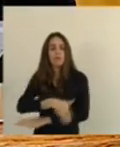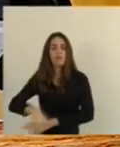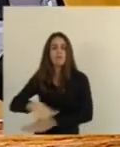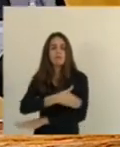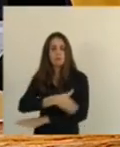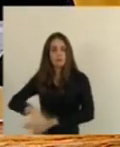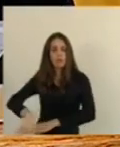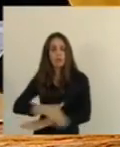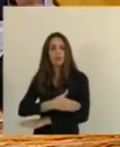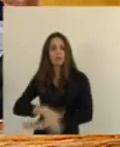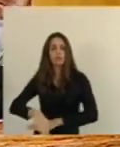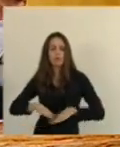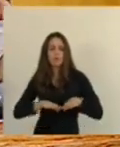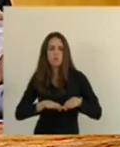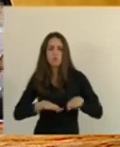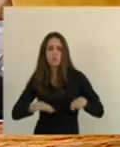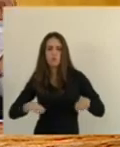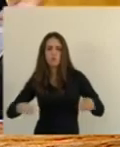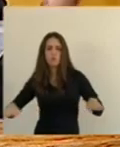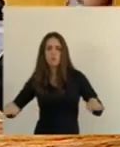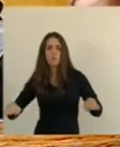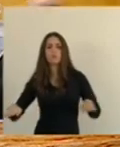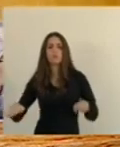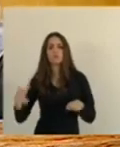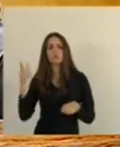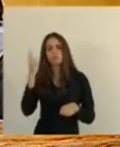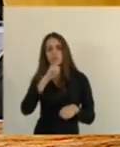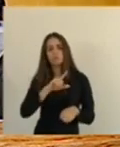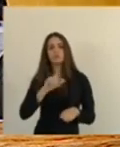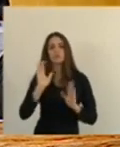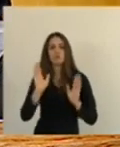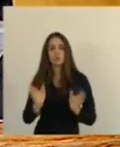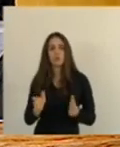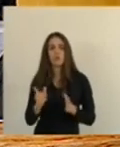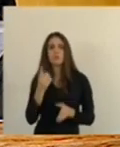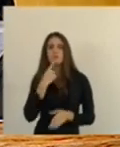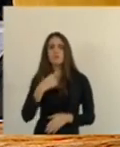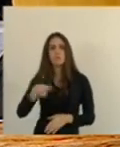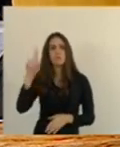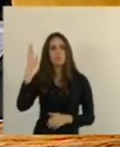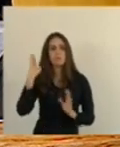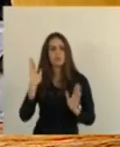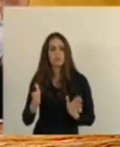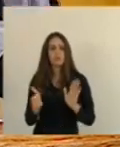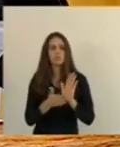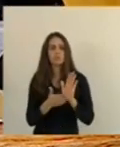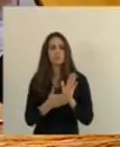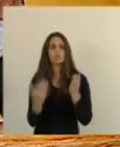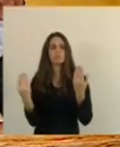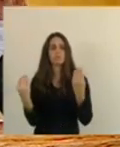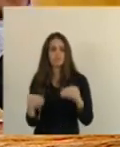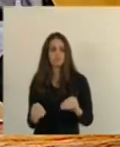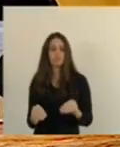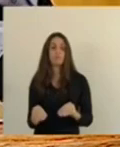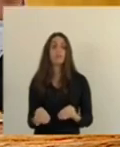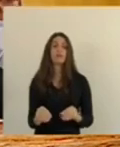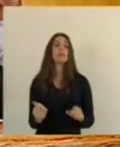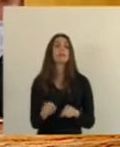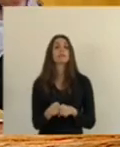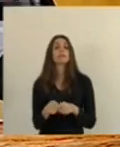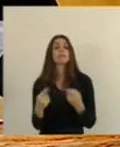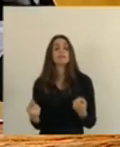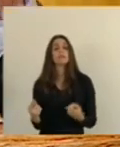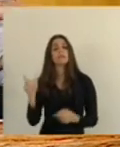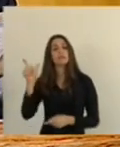até a comunidade do degredo. Foi feita aqui, semana passada, essa indicação, também a